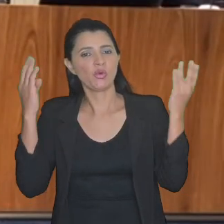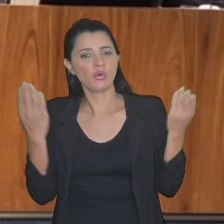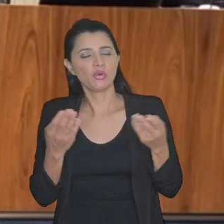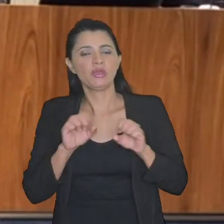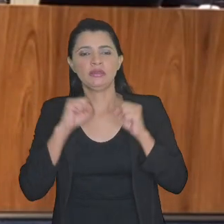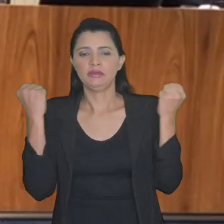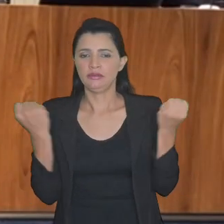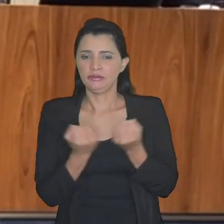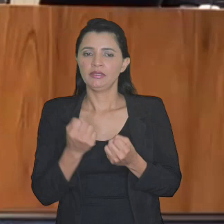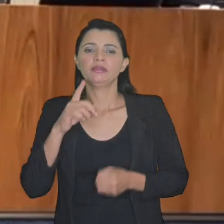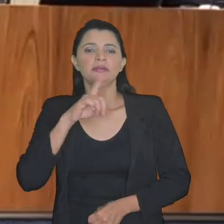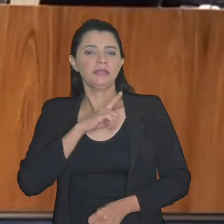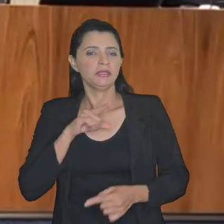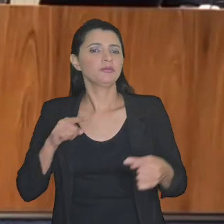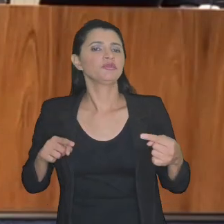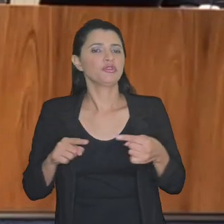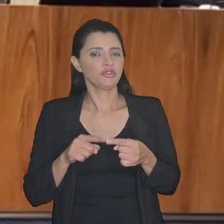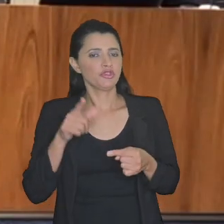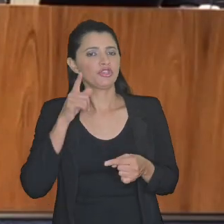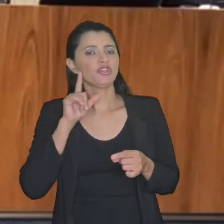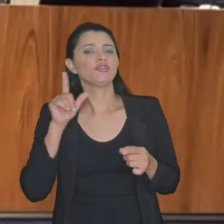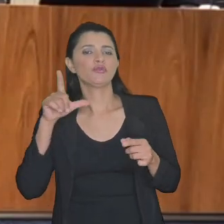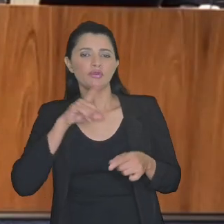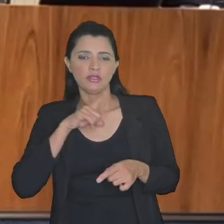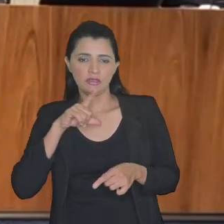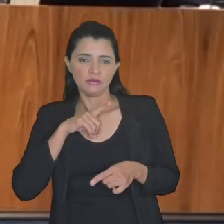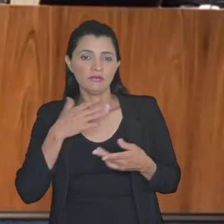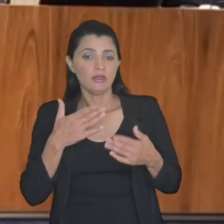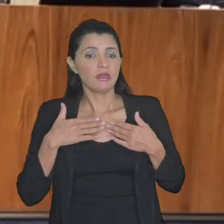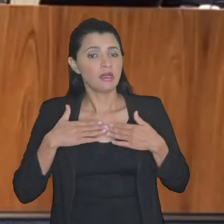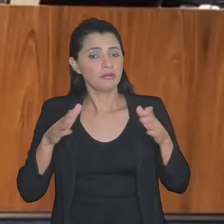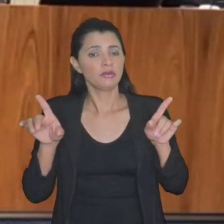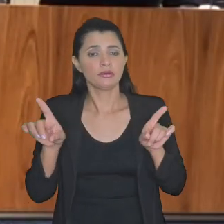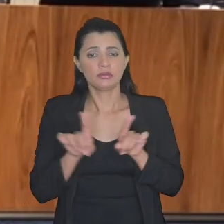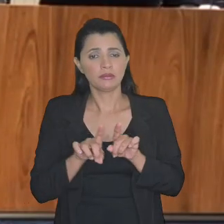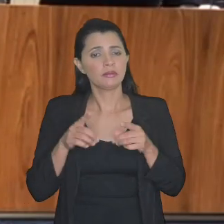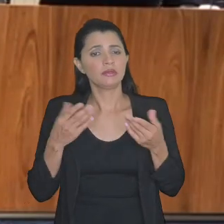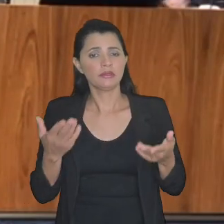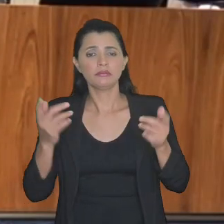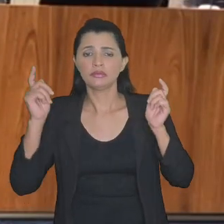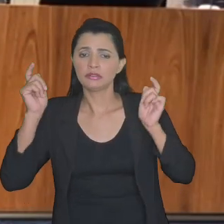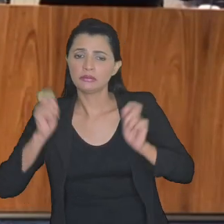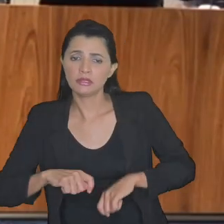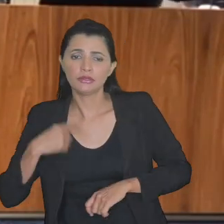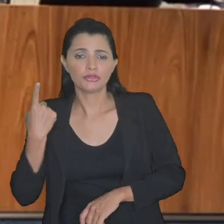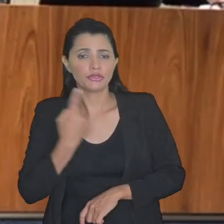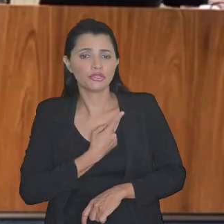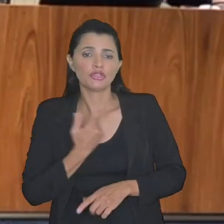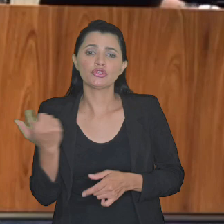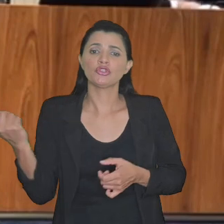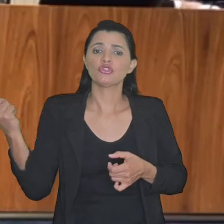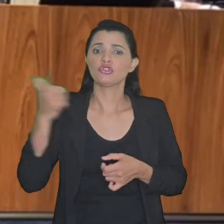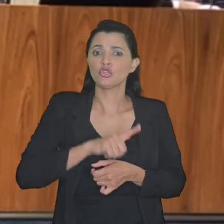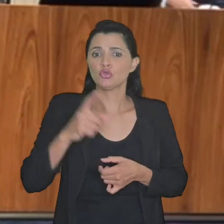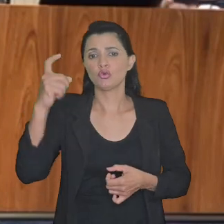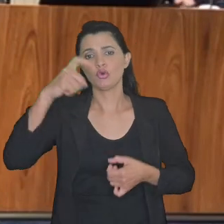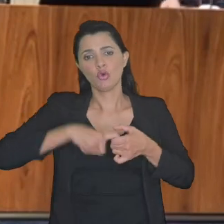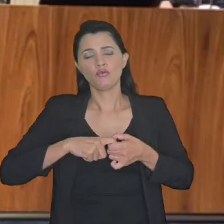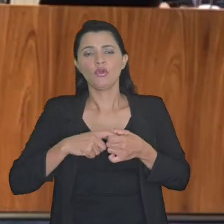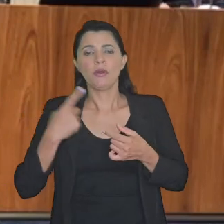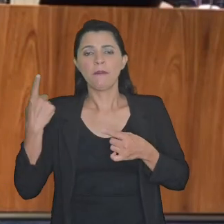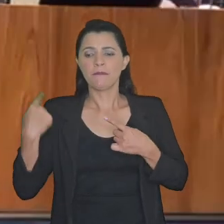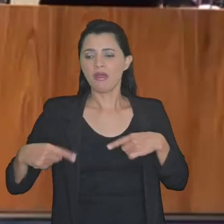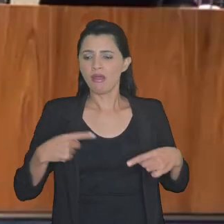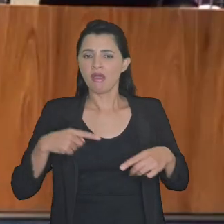que atingiu a sua finalidade e abriu a possibilidade de a gente se